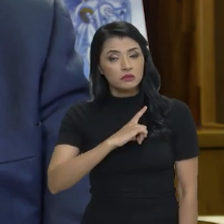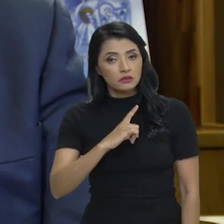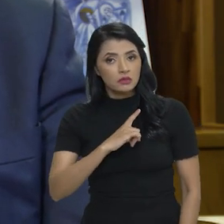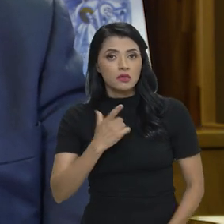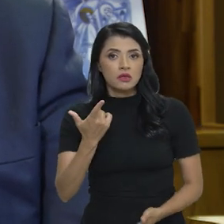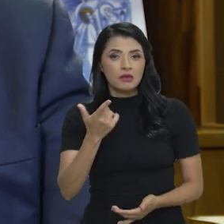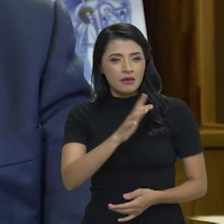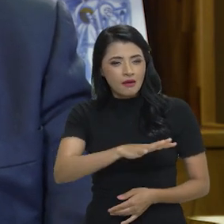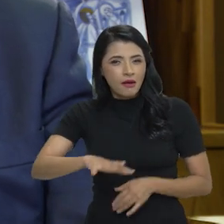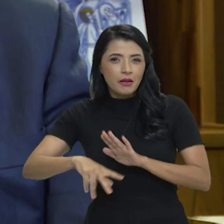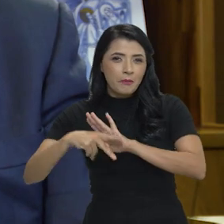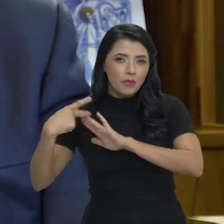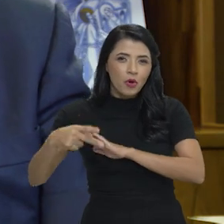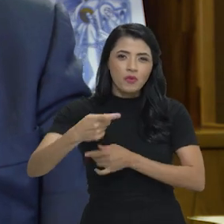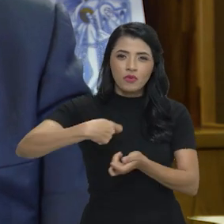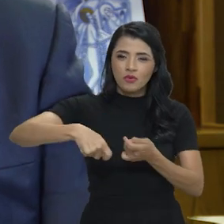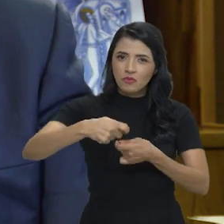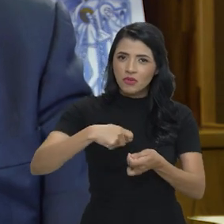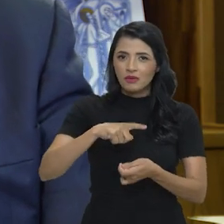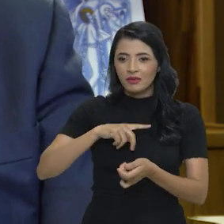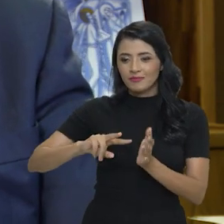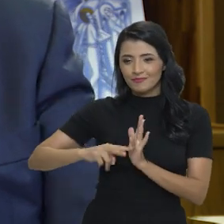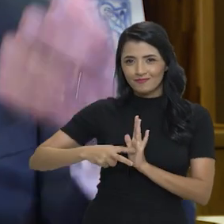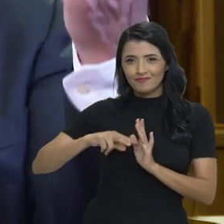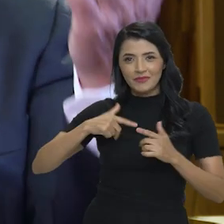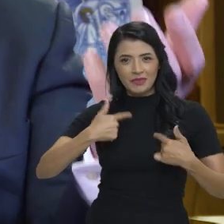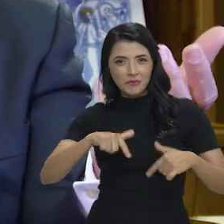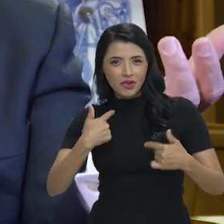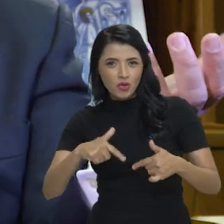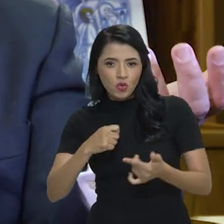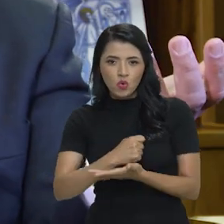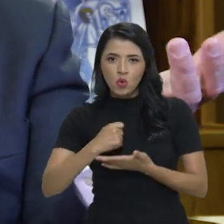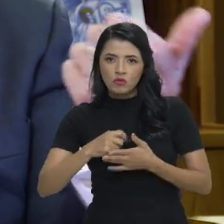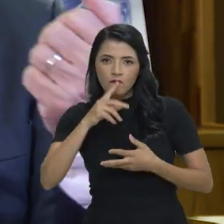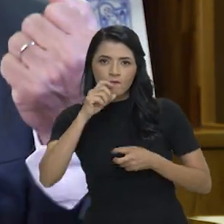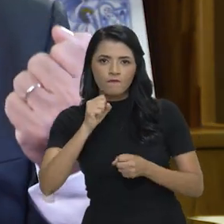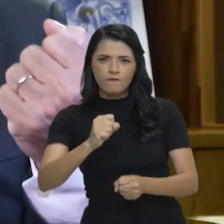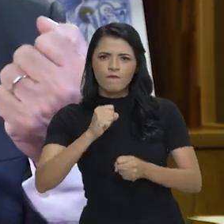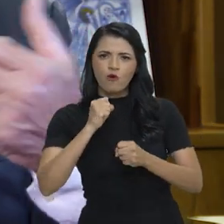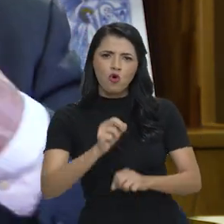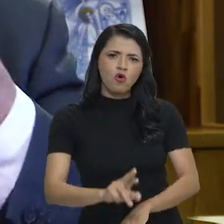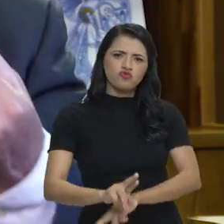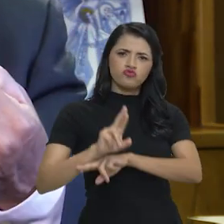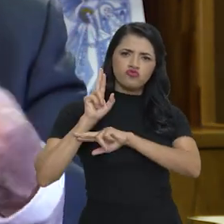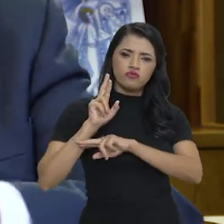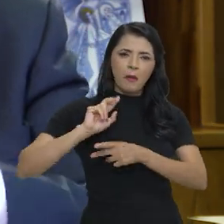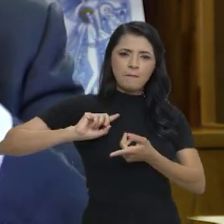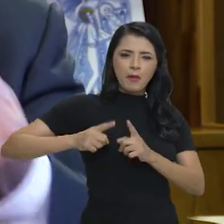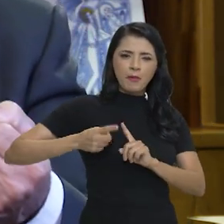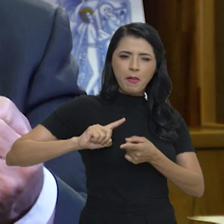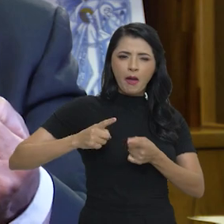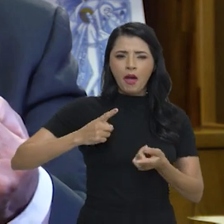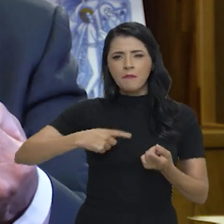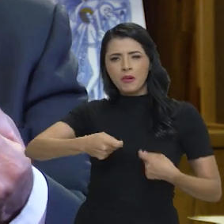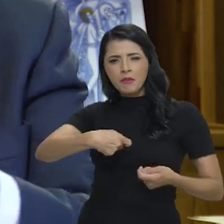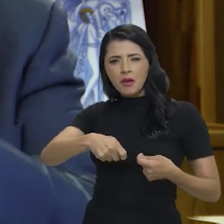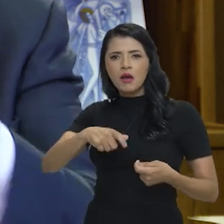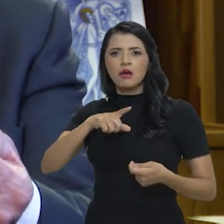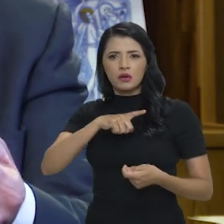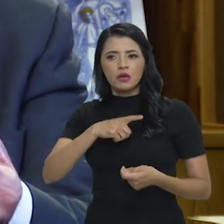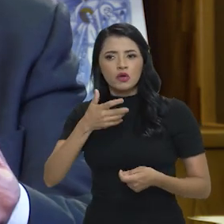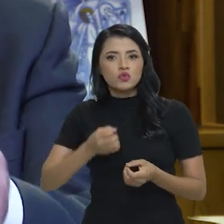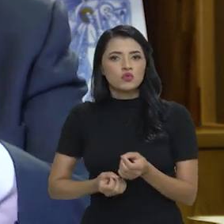nos vários setores da economia, sindicatos de trabalhadores, empregadores fortes, representativos, negociando,